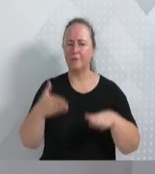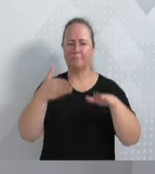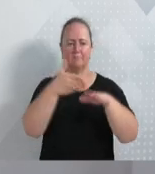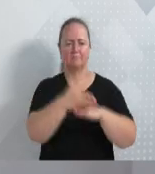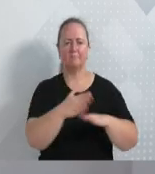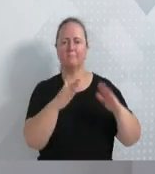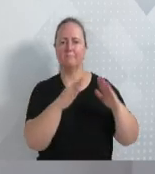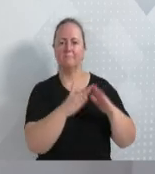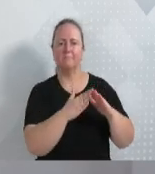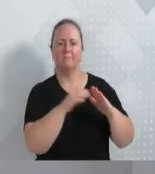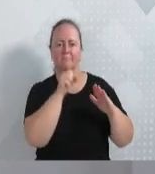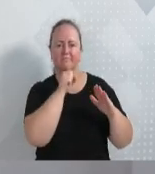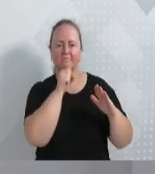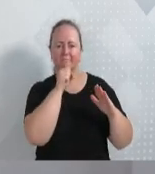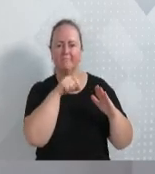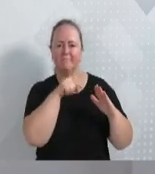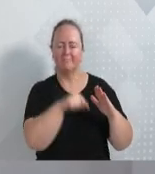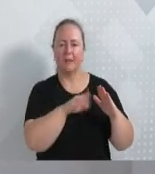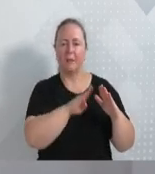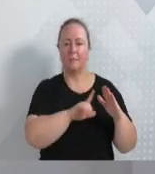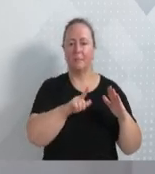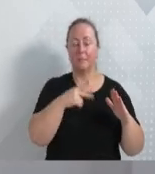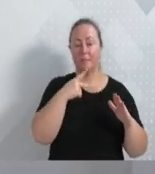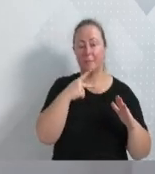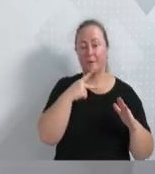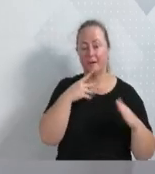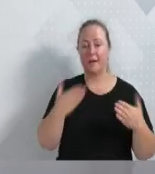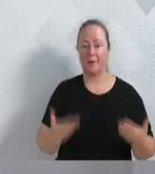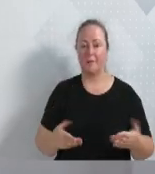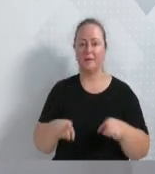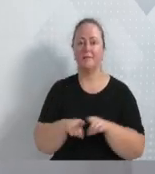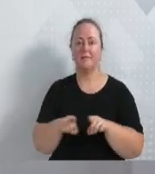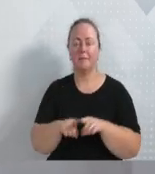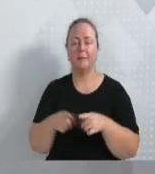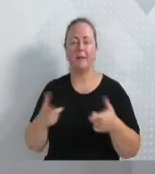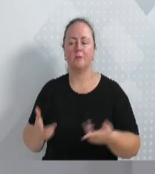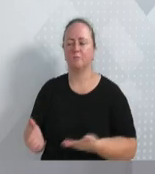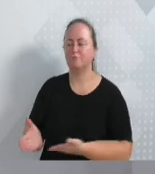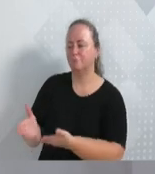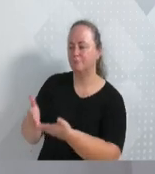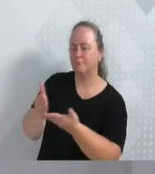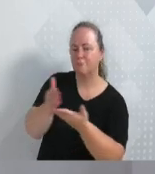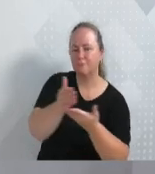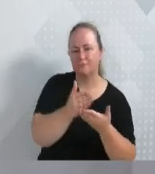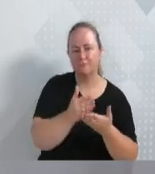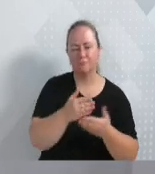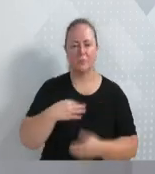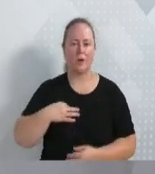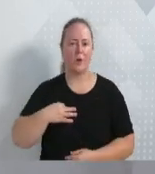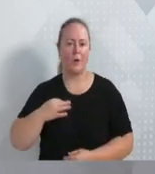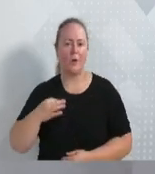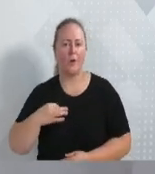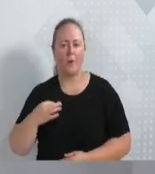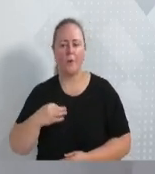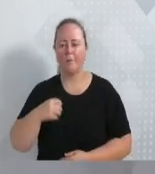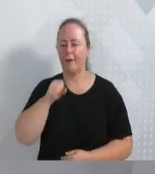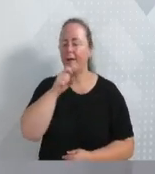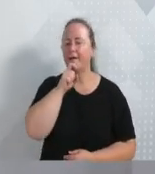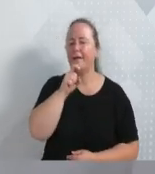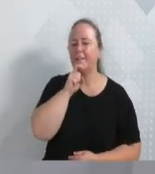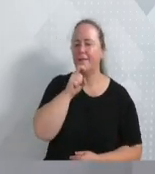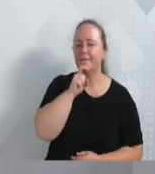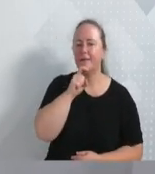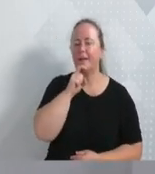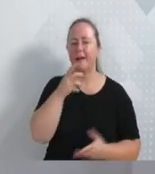nas casas de repouso de Blumenau e de Pomerode, como também a arrecadação de roupas de inverno, doação,